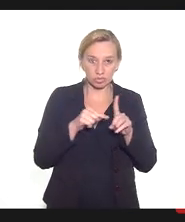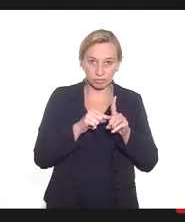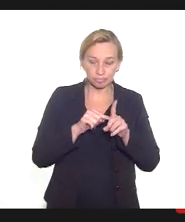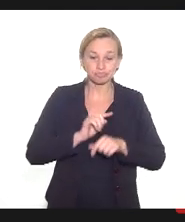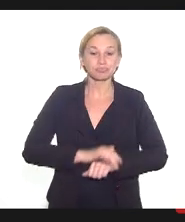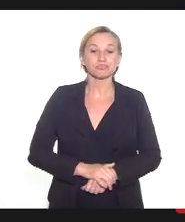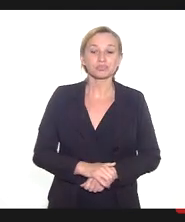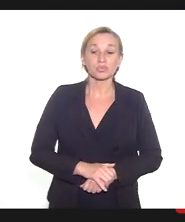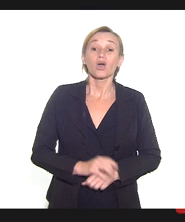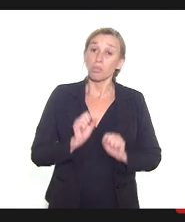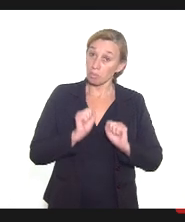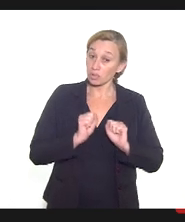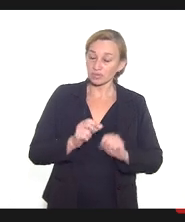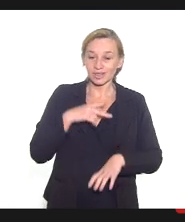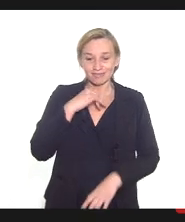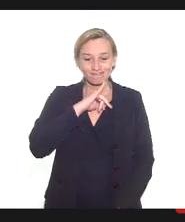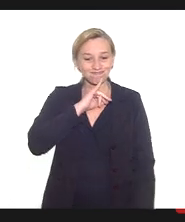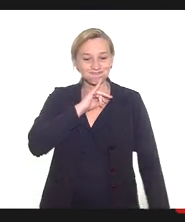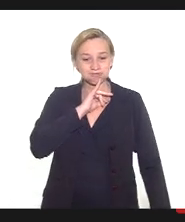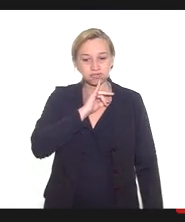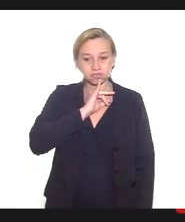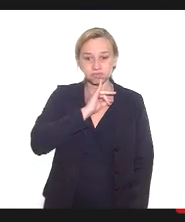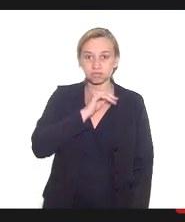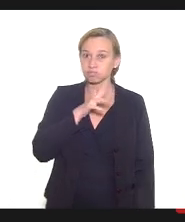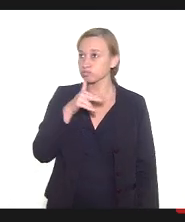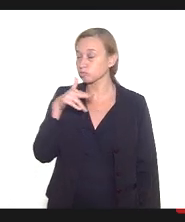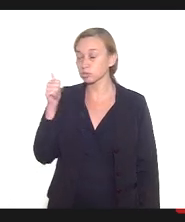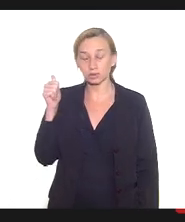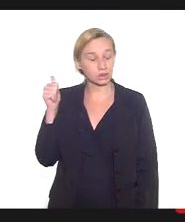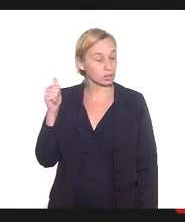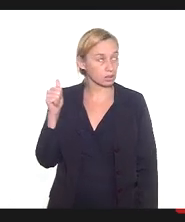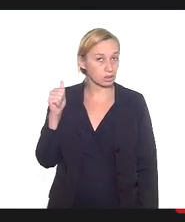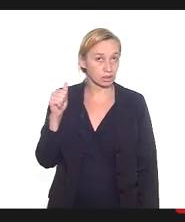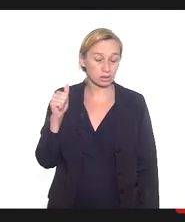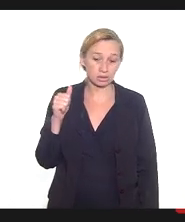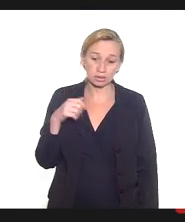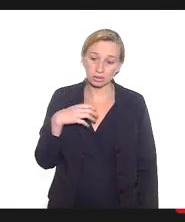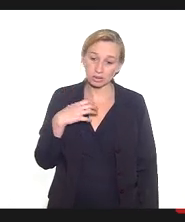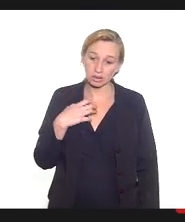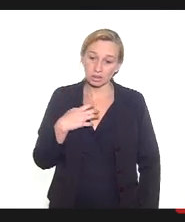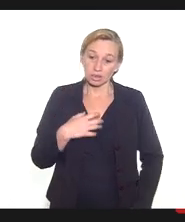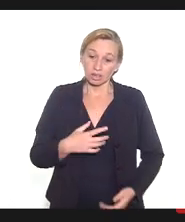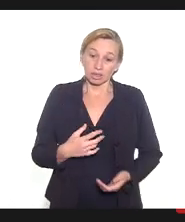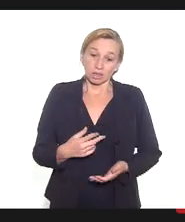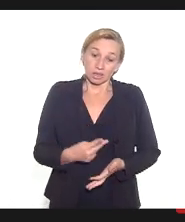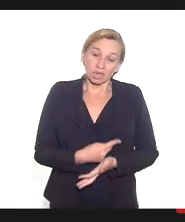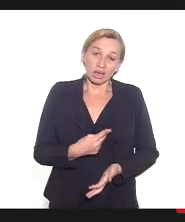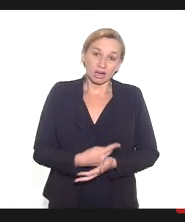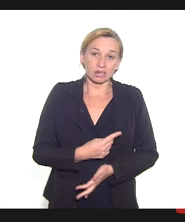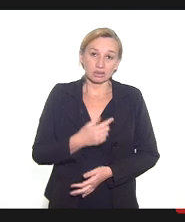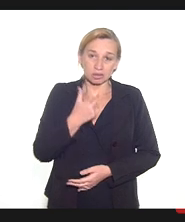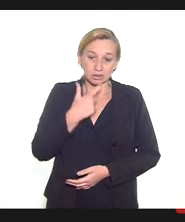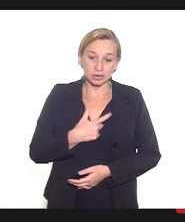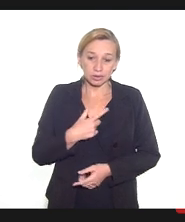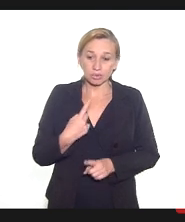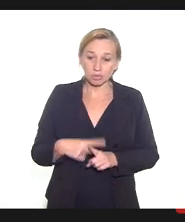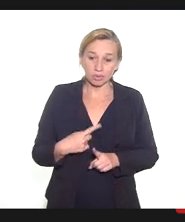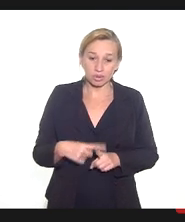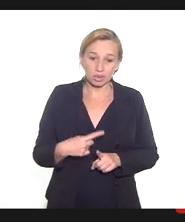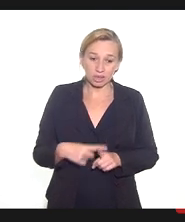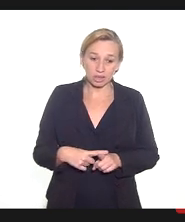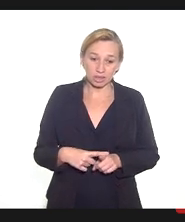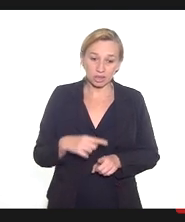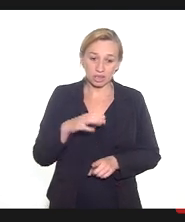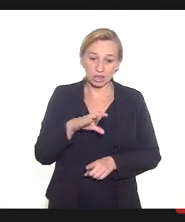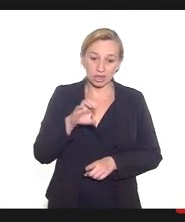E eu posso dizer que, infelizmente, eu nunca quis tão desesperadamente estar errada, porque, para mim, era a crônica de uma tragédia